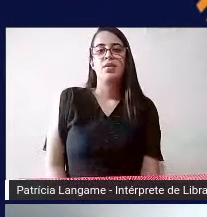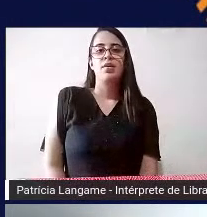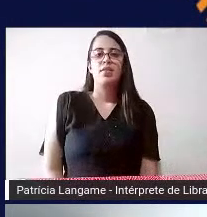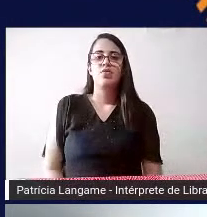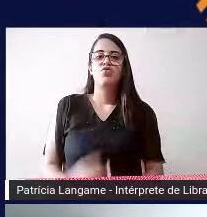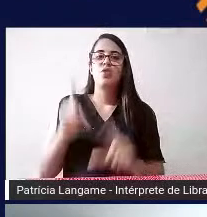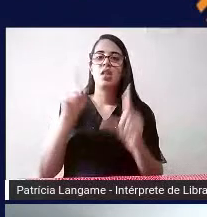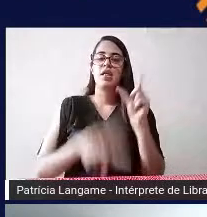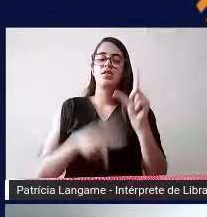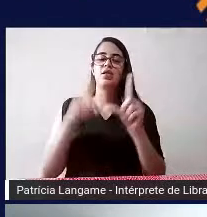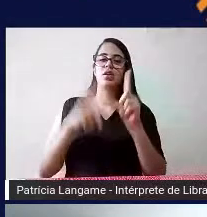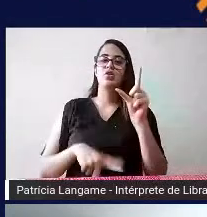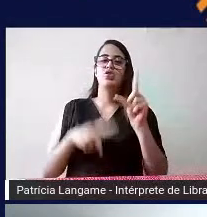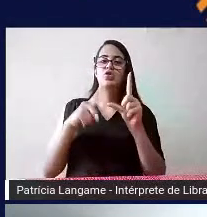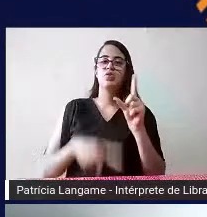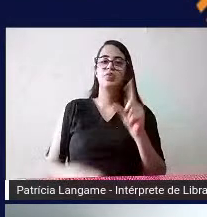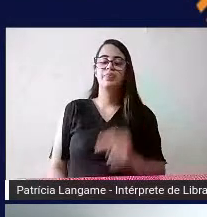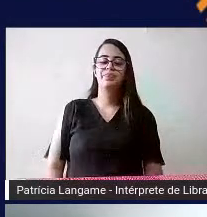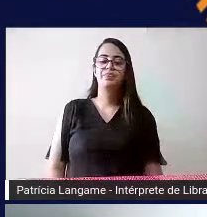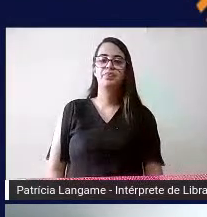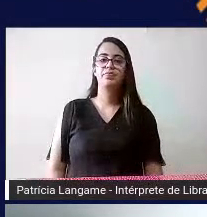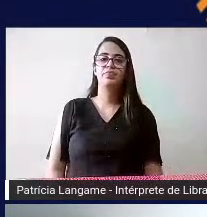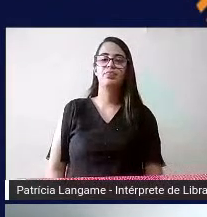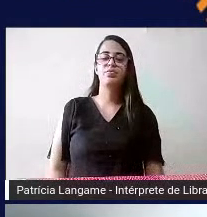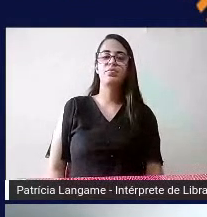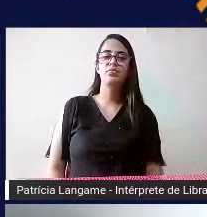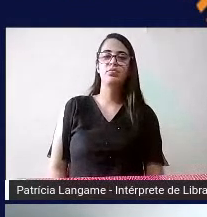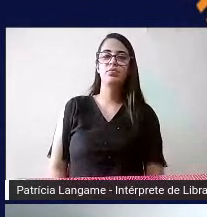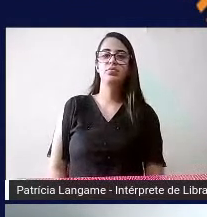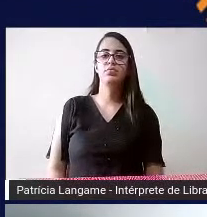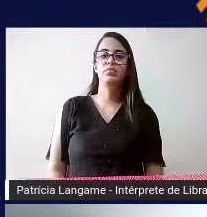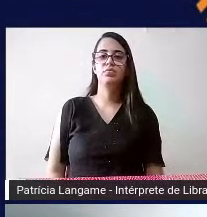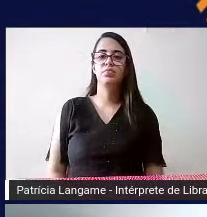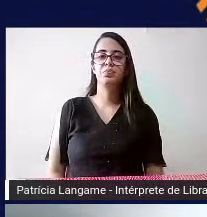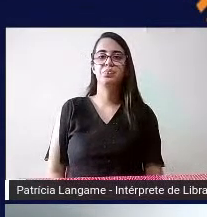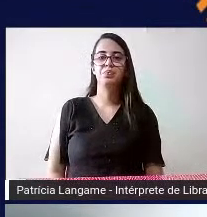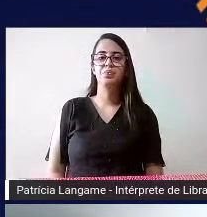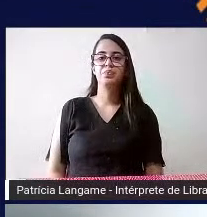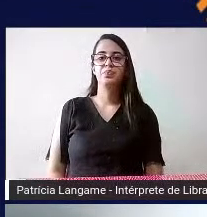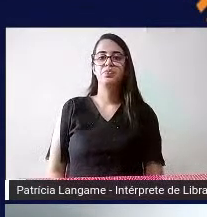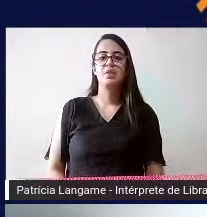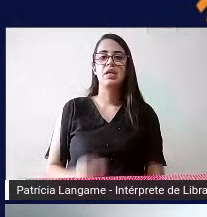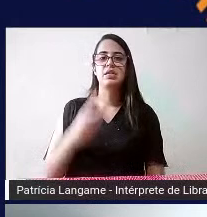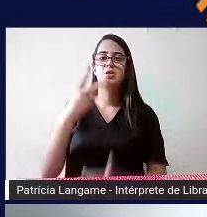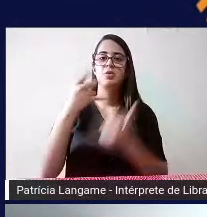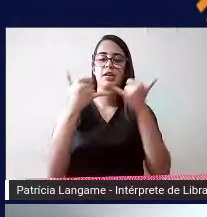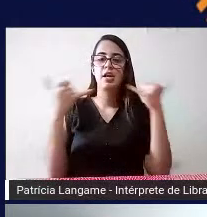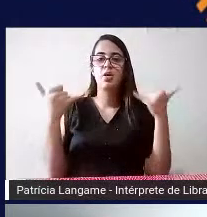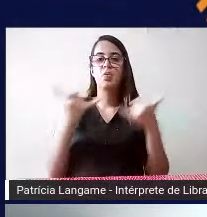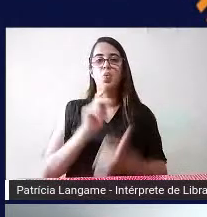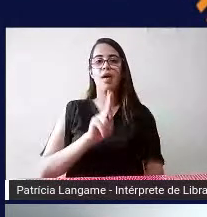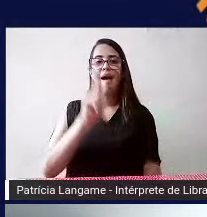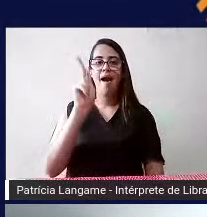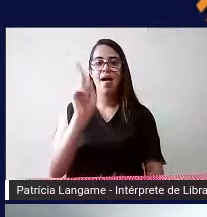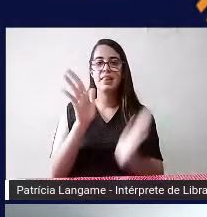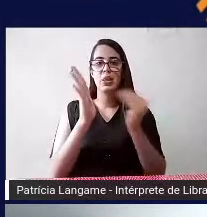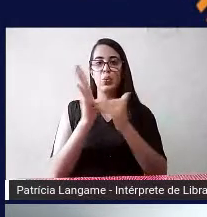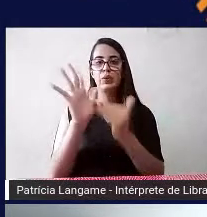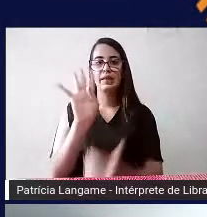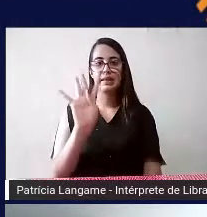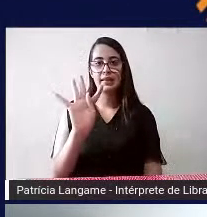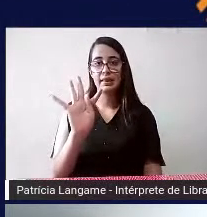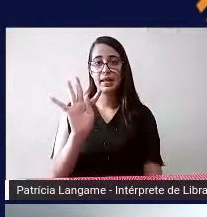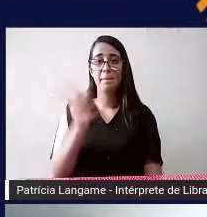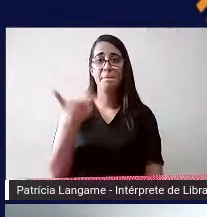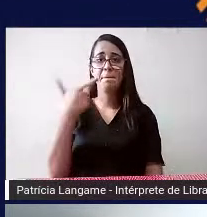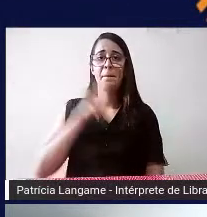do alfabeto em tinta e aí da segunda linha ali do K até o T por exemplo basta você